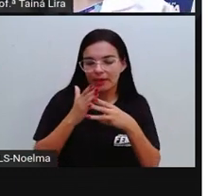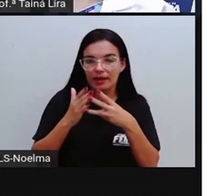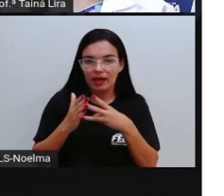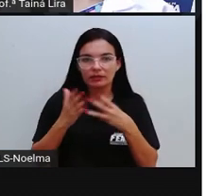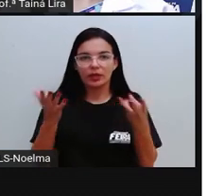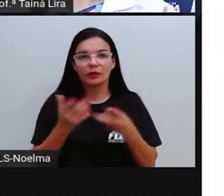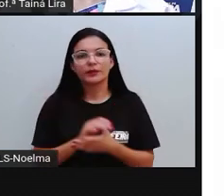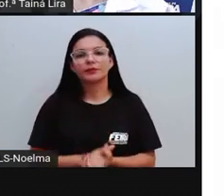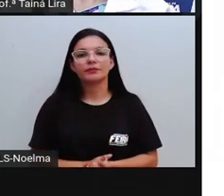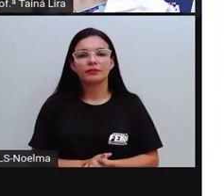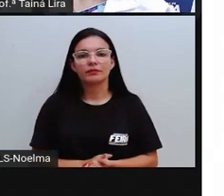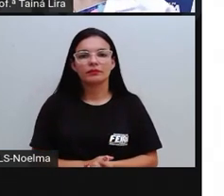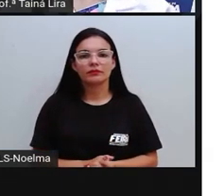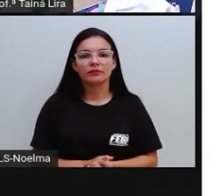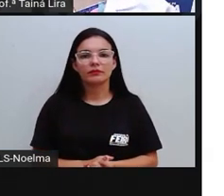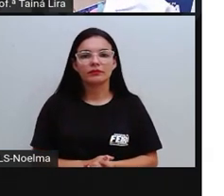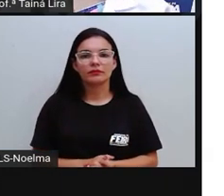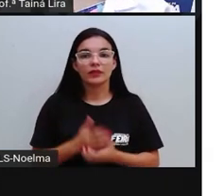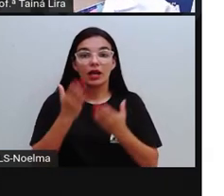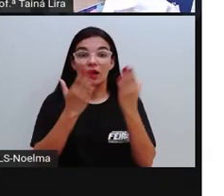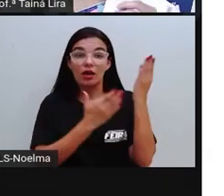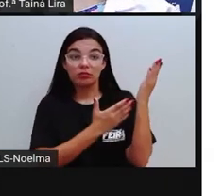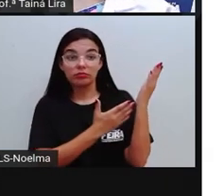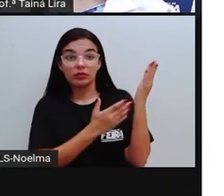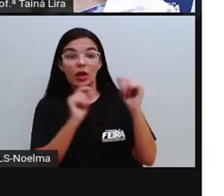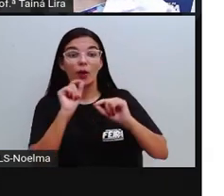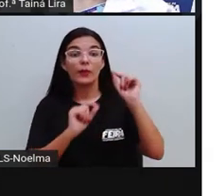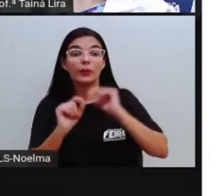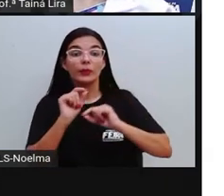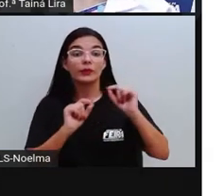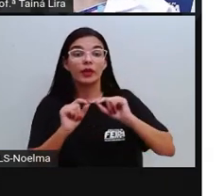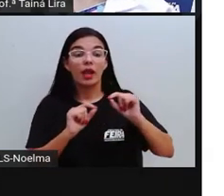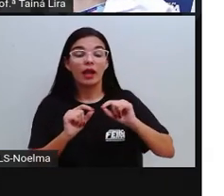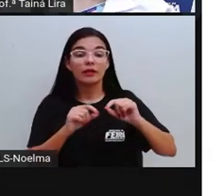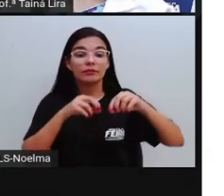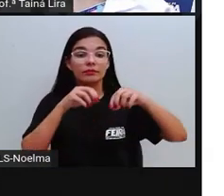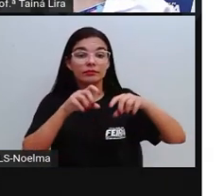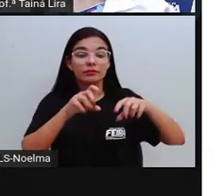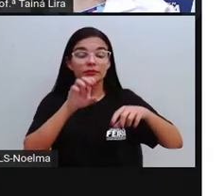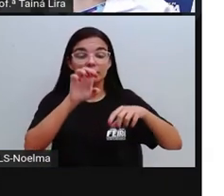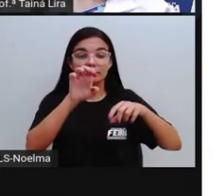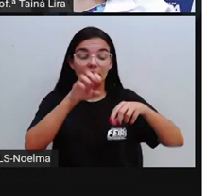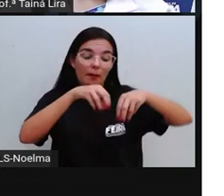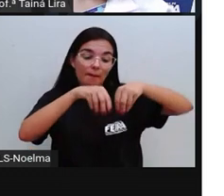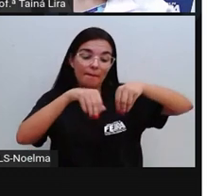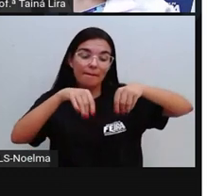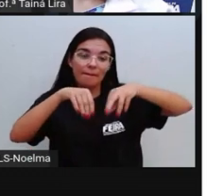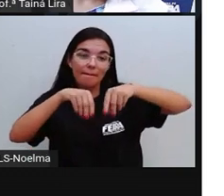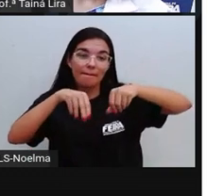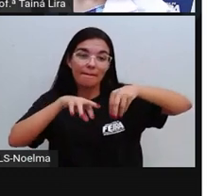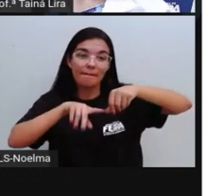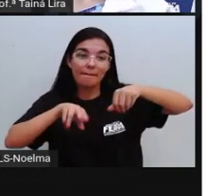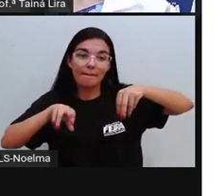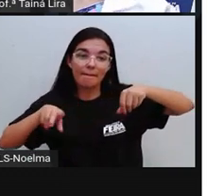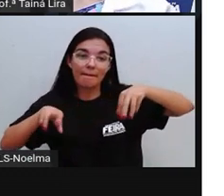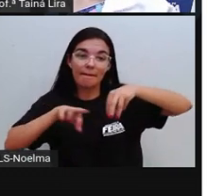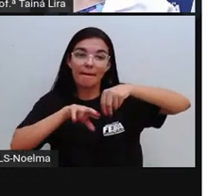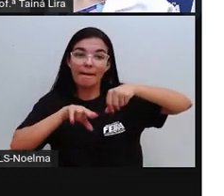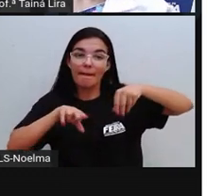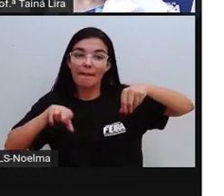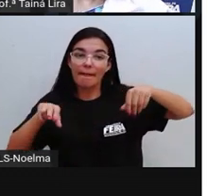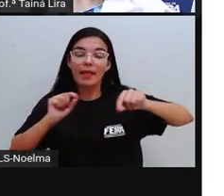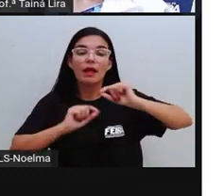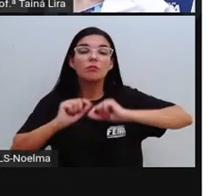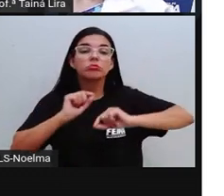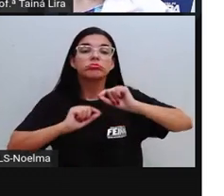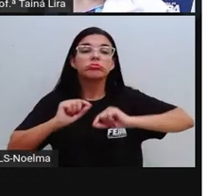Então vamos lá. Ó, vamos começar aí, ó, com extrativismo mineral, tá? Pra o